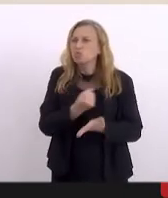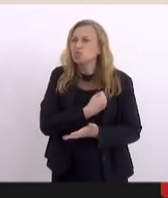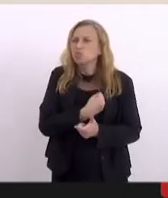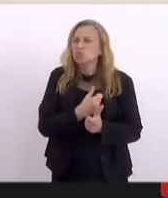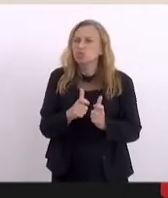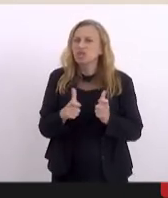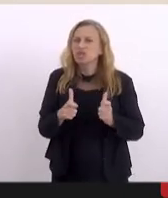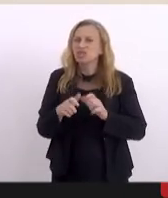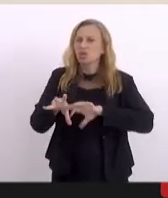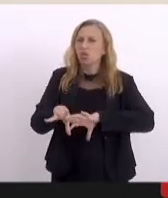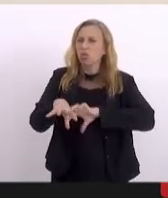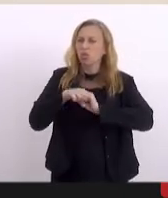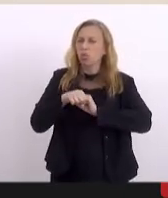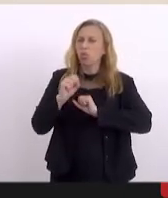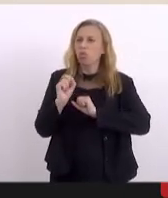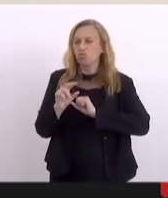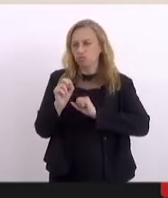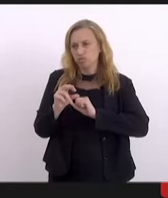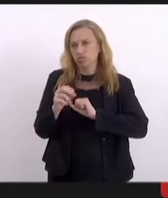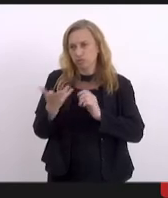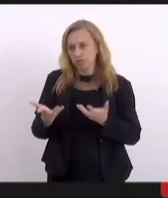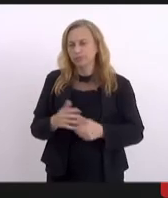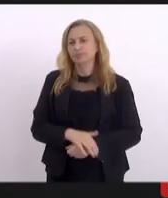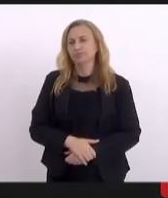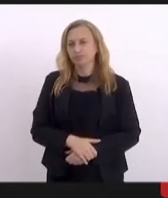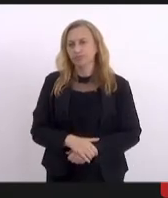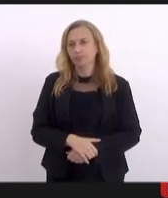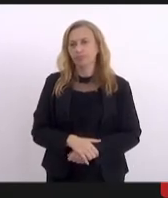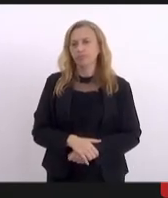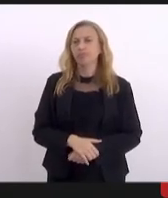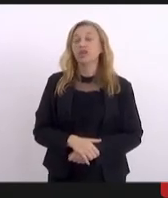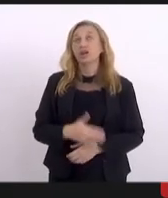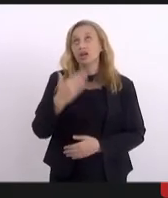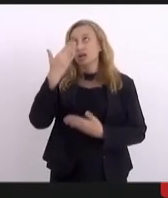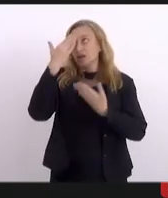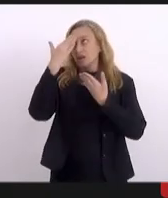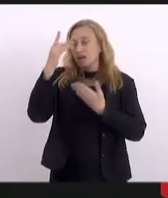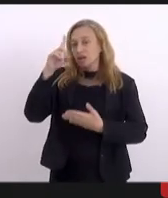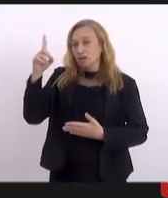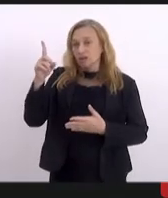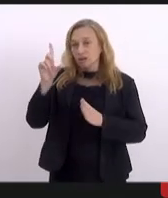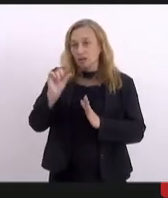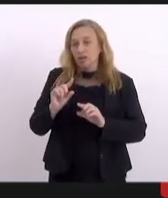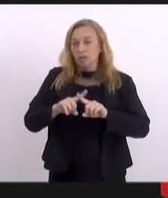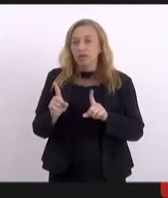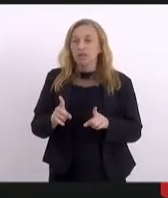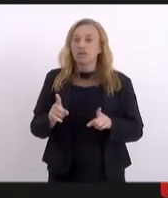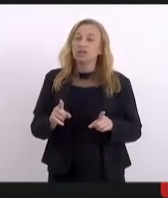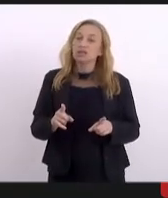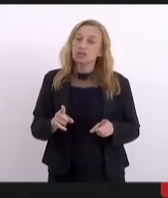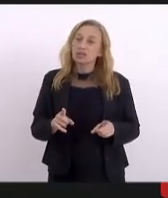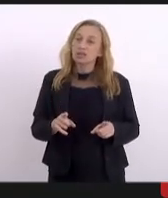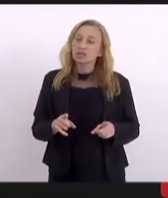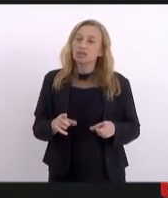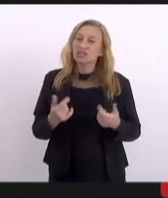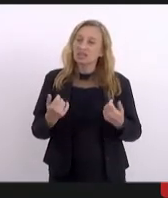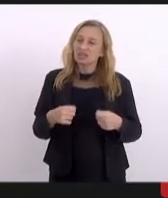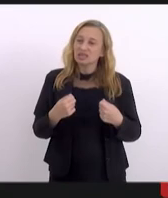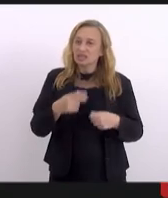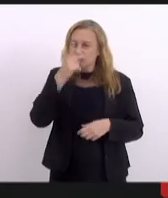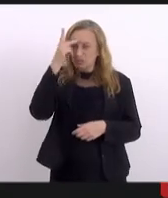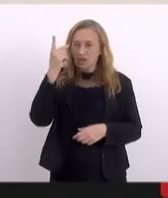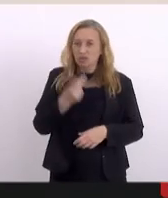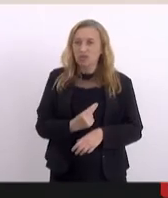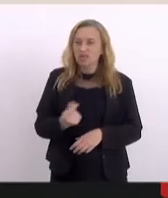número... Graças a Deus está diminuindo, mas a mobilidade das pessoas no nosso estado